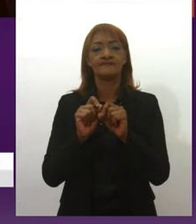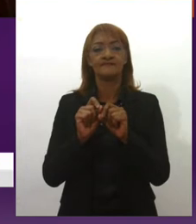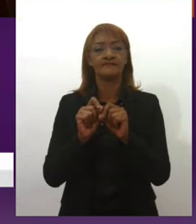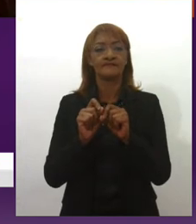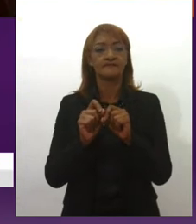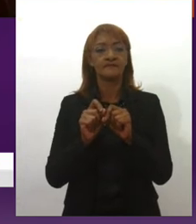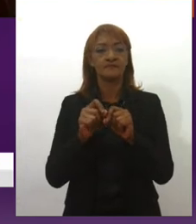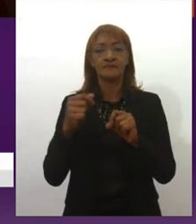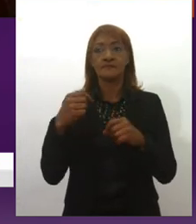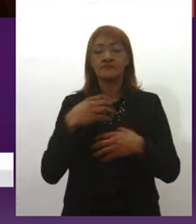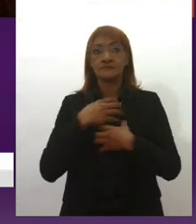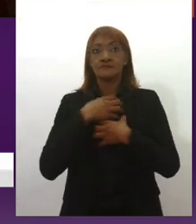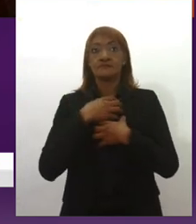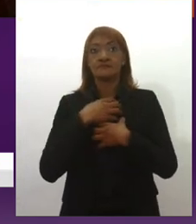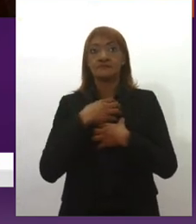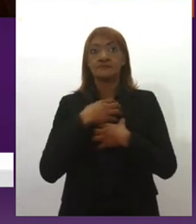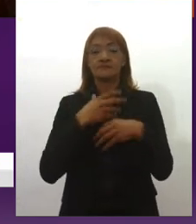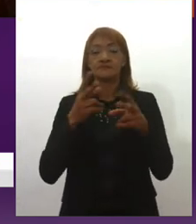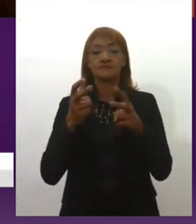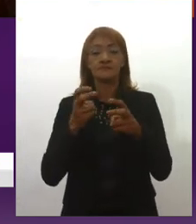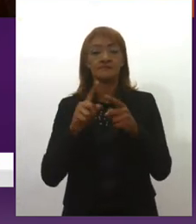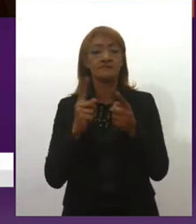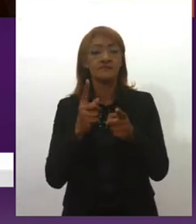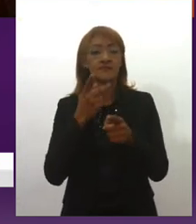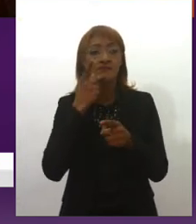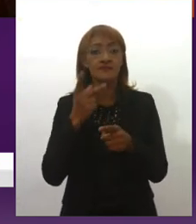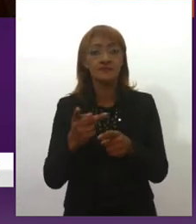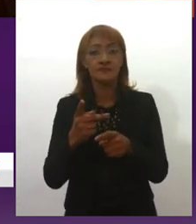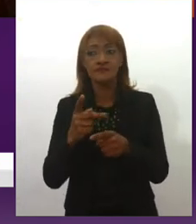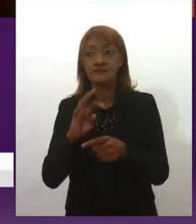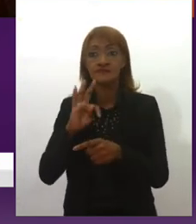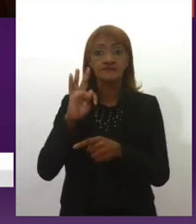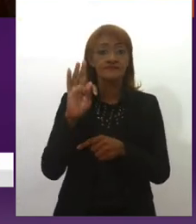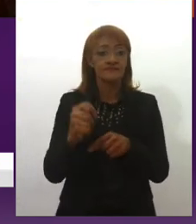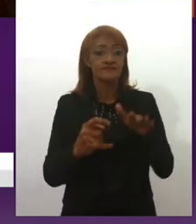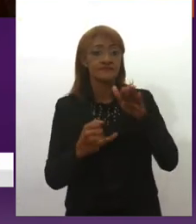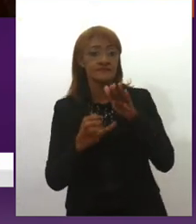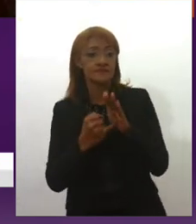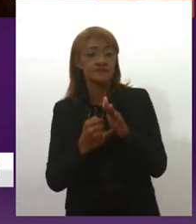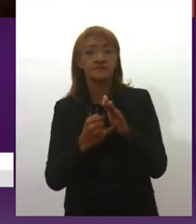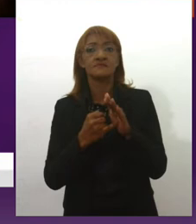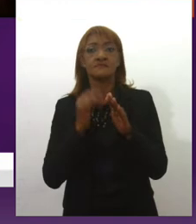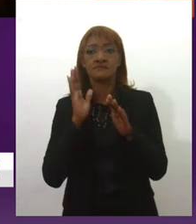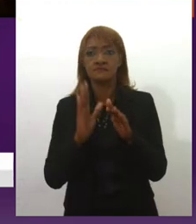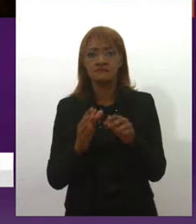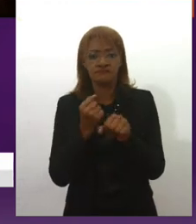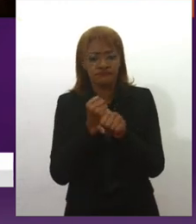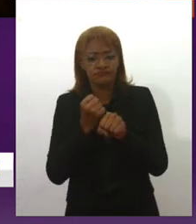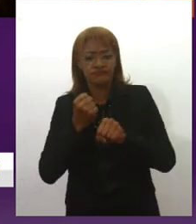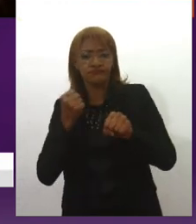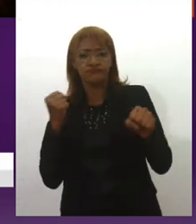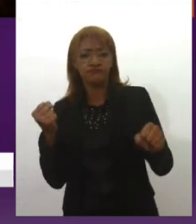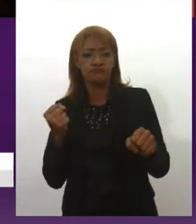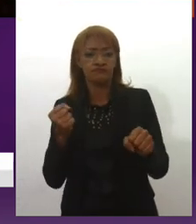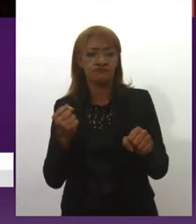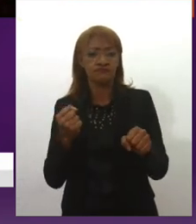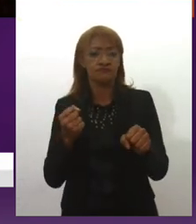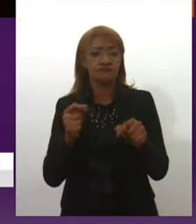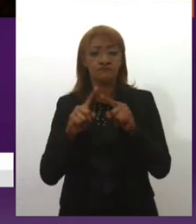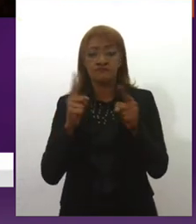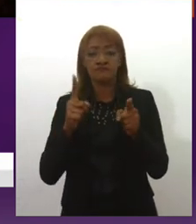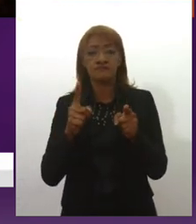impactada no olhar, mas eu estava falando de, o Instituto é grande, tem muita gente que tem entre os outros centros que eu não conhecia, e nesse momento,